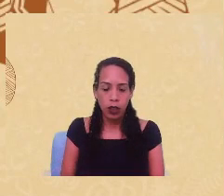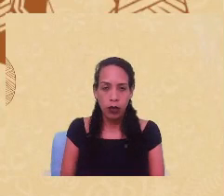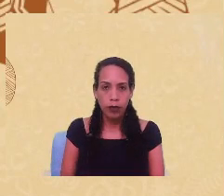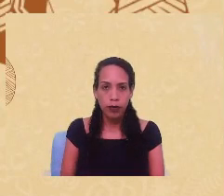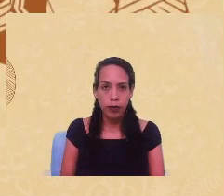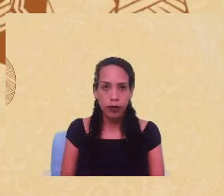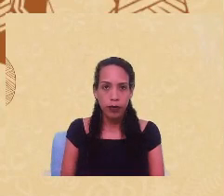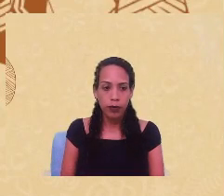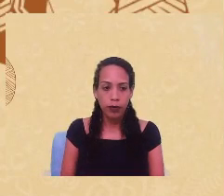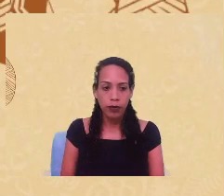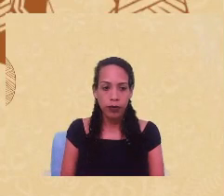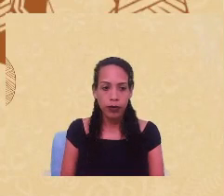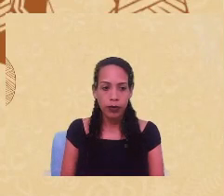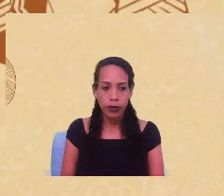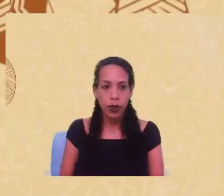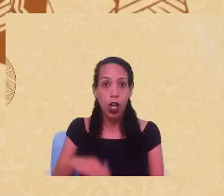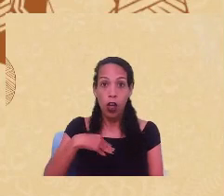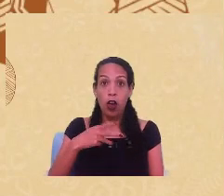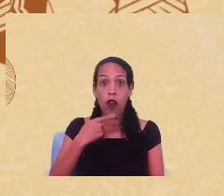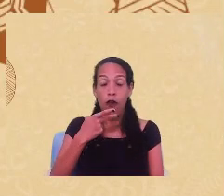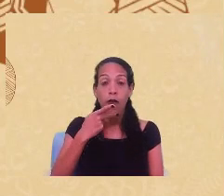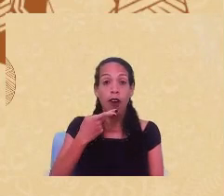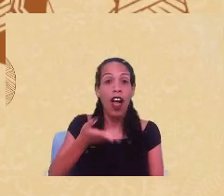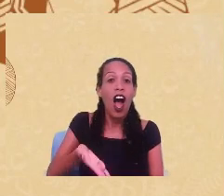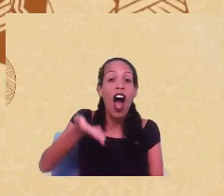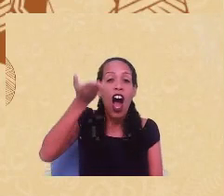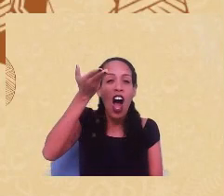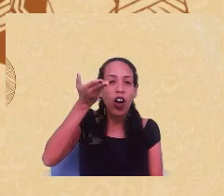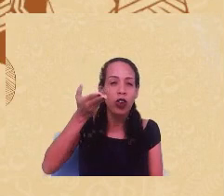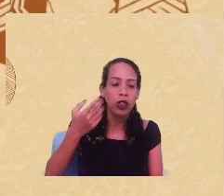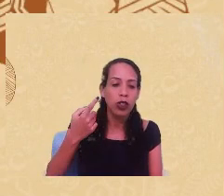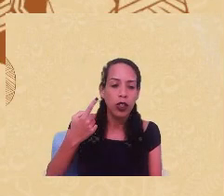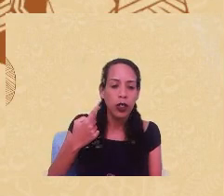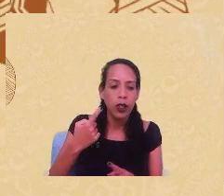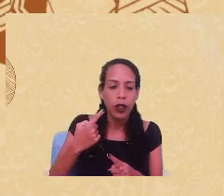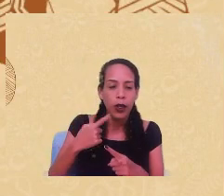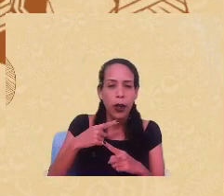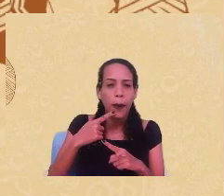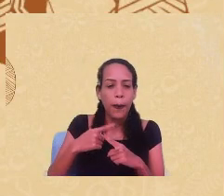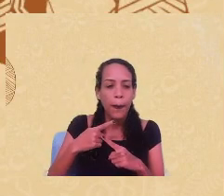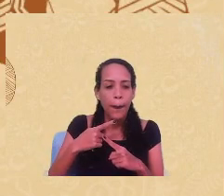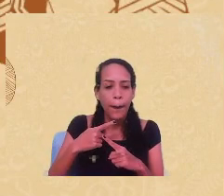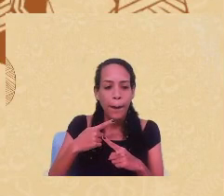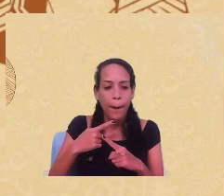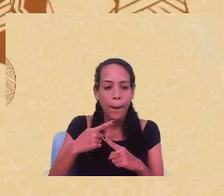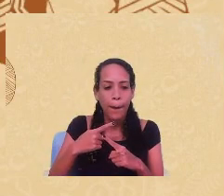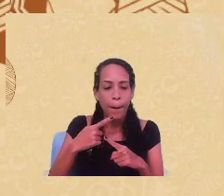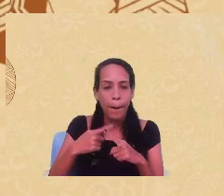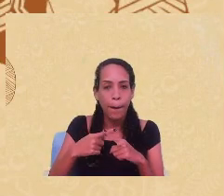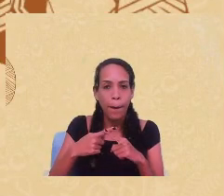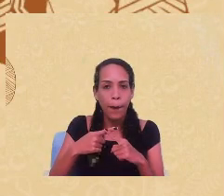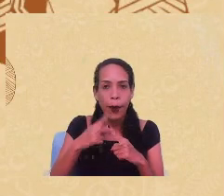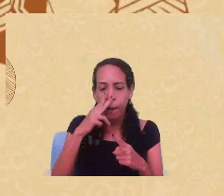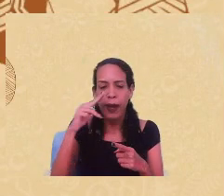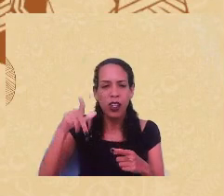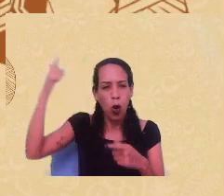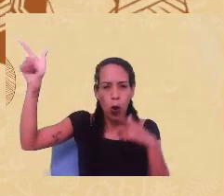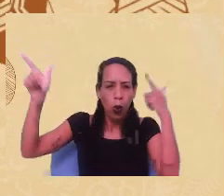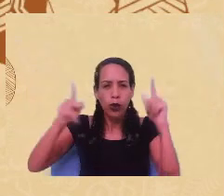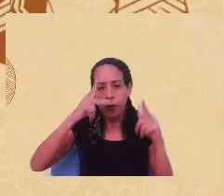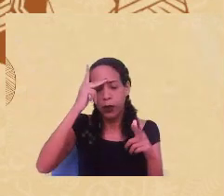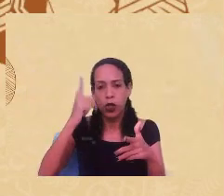Vou tentar falar um pouco mais alto, o negócio também não é para... É, porque o Demetrius acabou de falar que também está com problema, não é? Acabou.